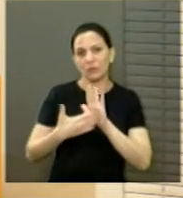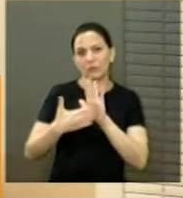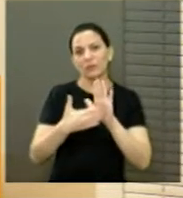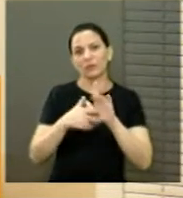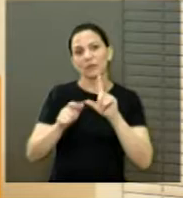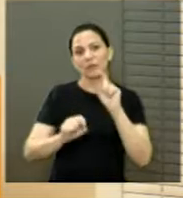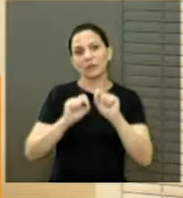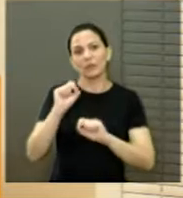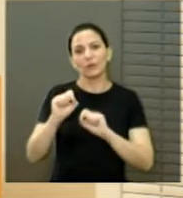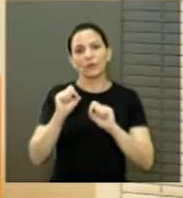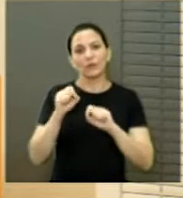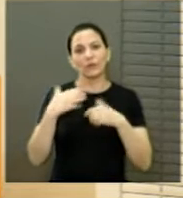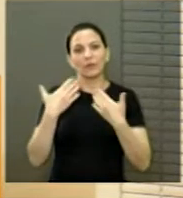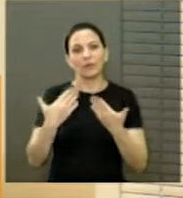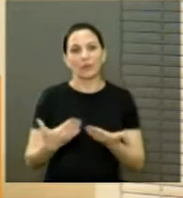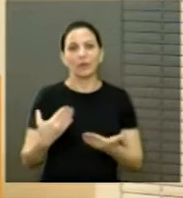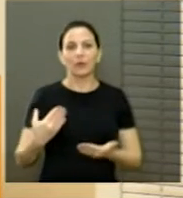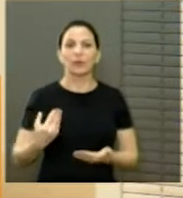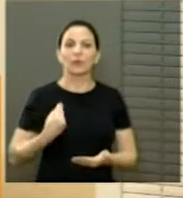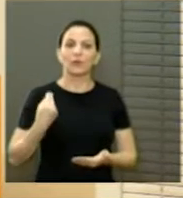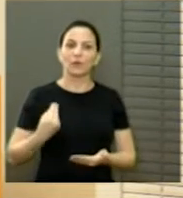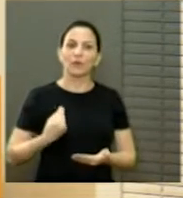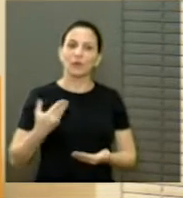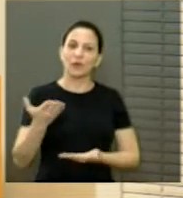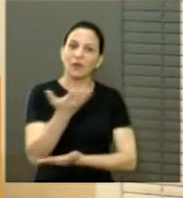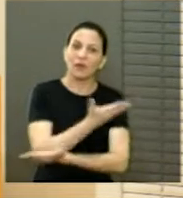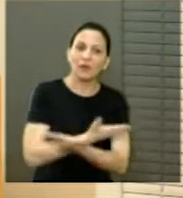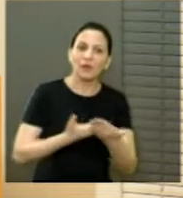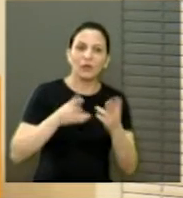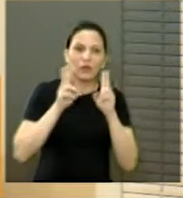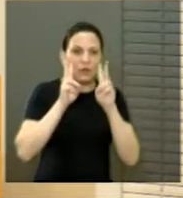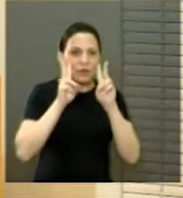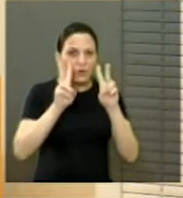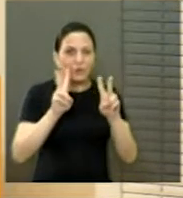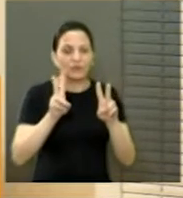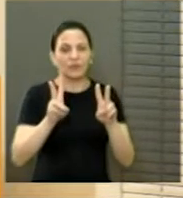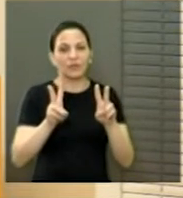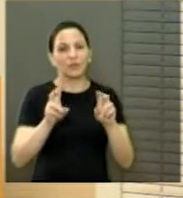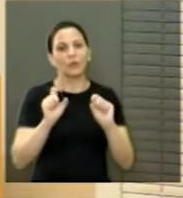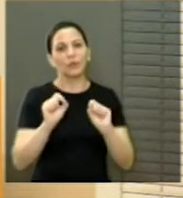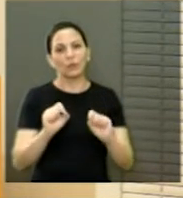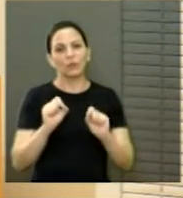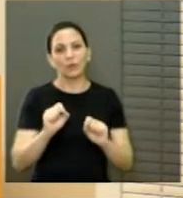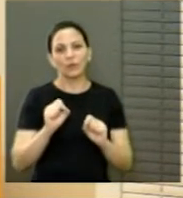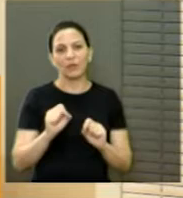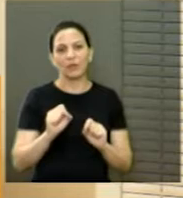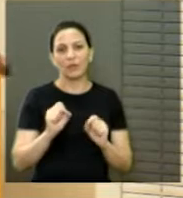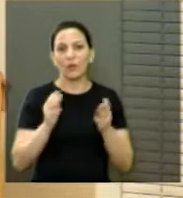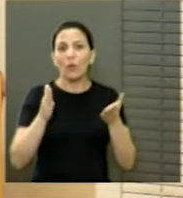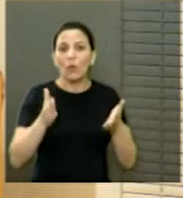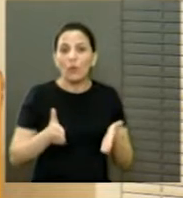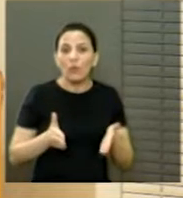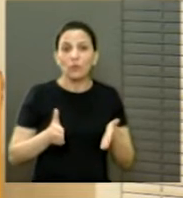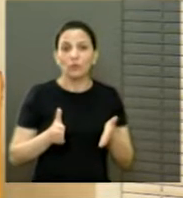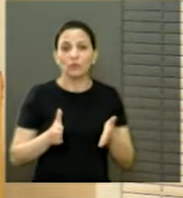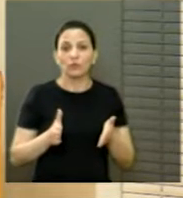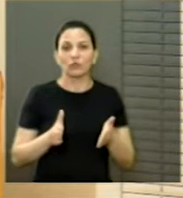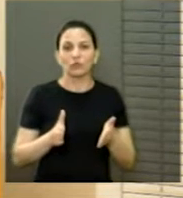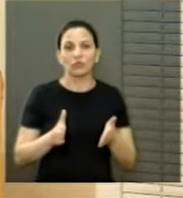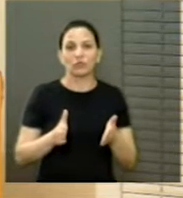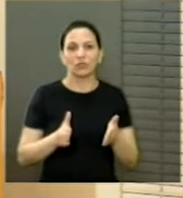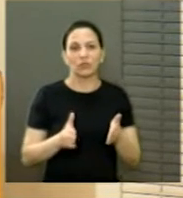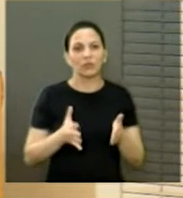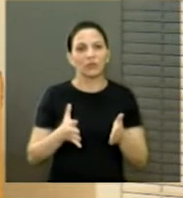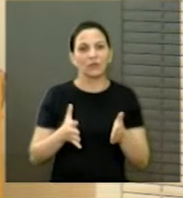para a convivência nossa. Nós assistimos, lamentavelmente, um espetáculo aqui, na fala do